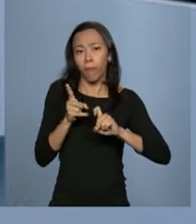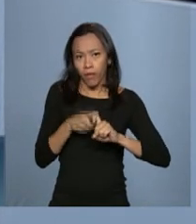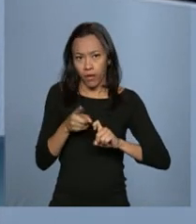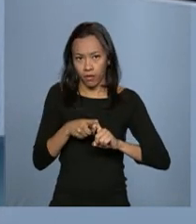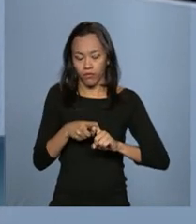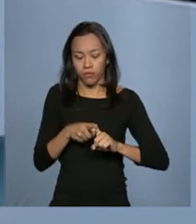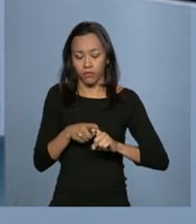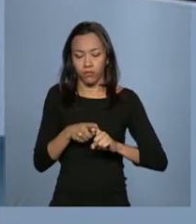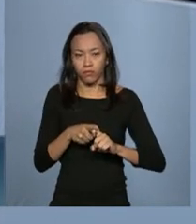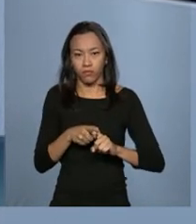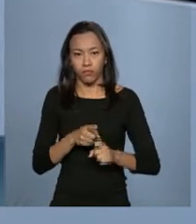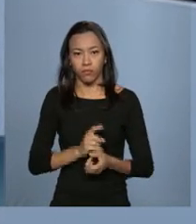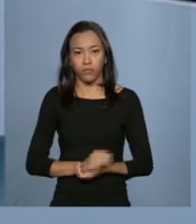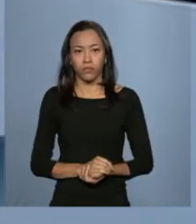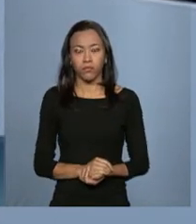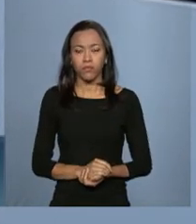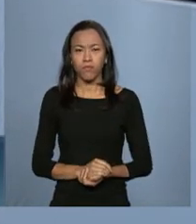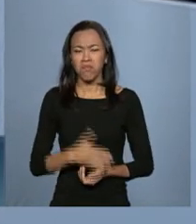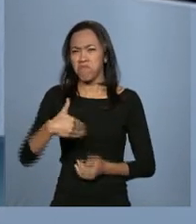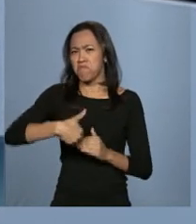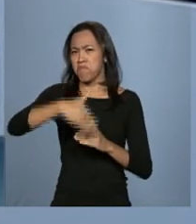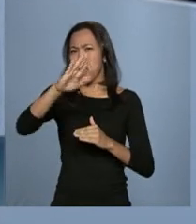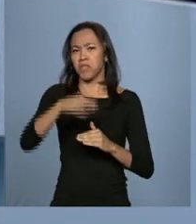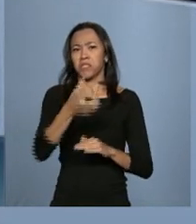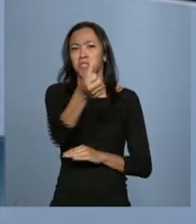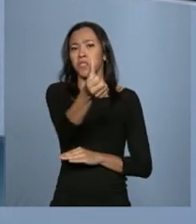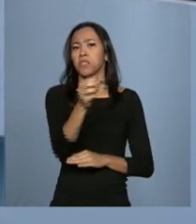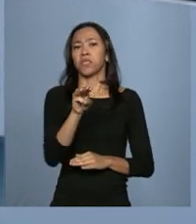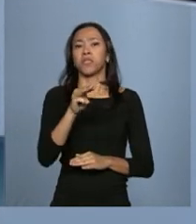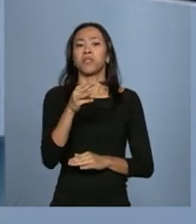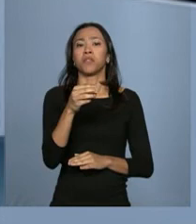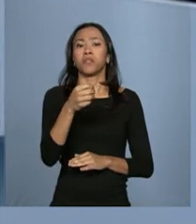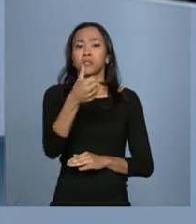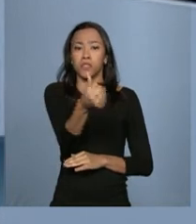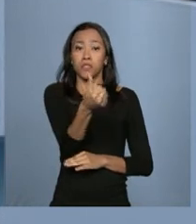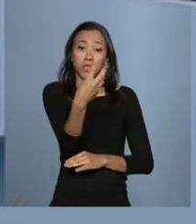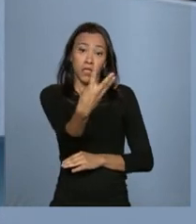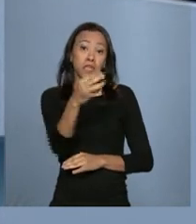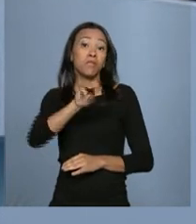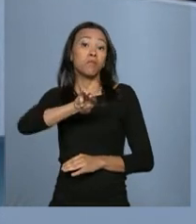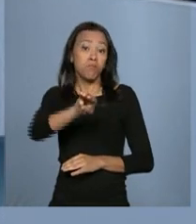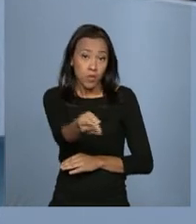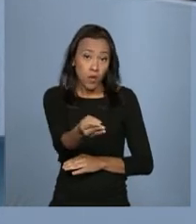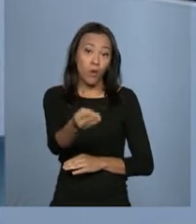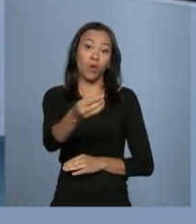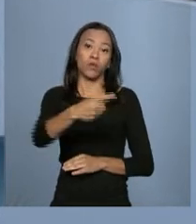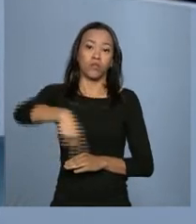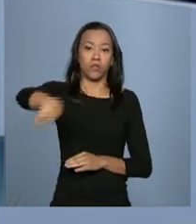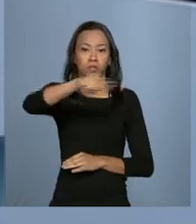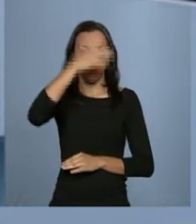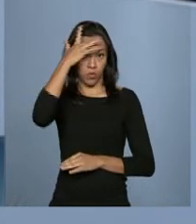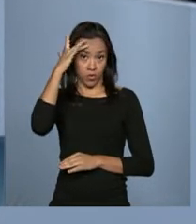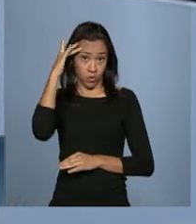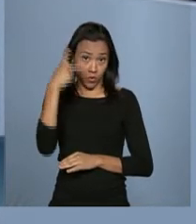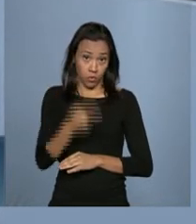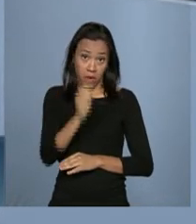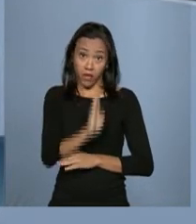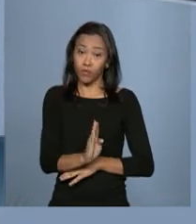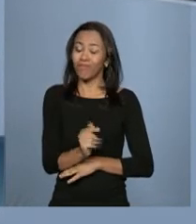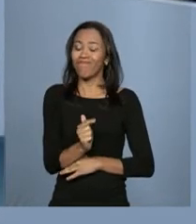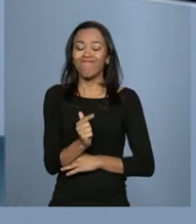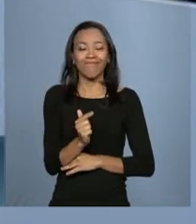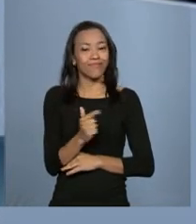mais de 63 milhões de brasileiros não tinham